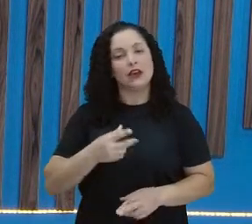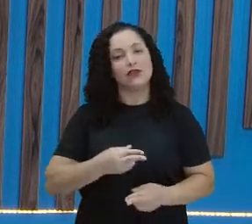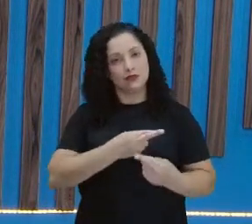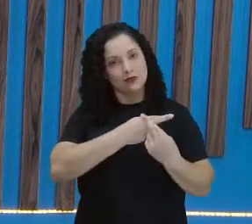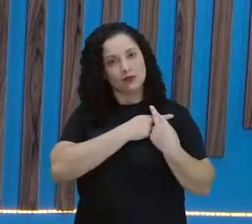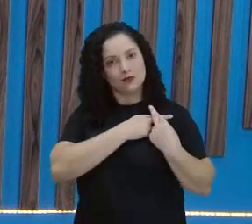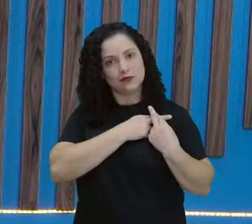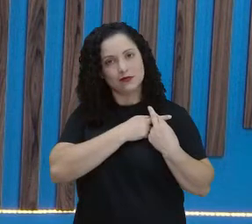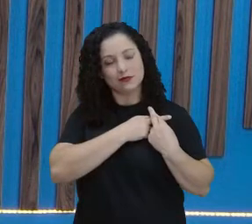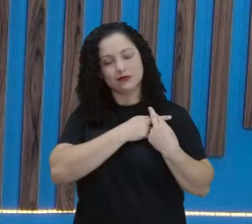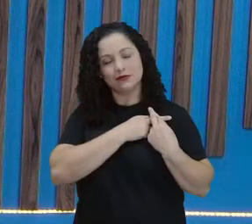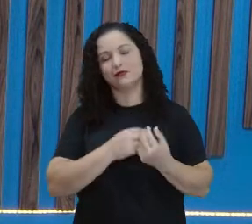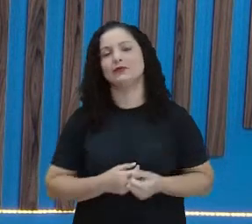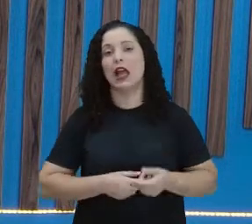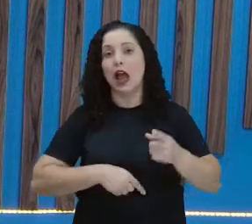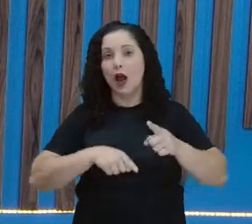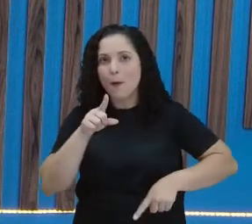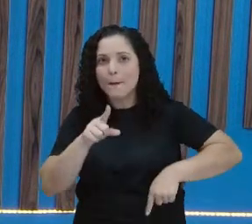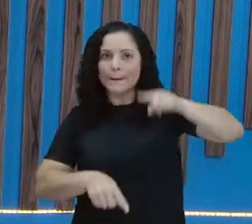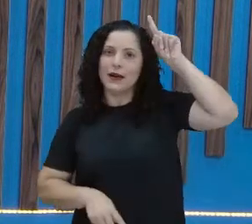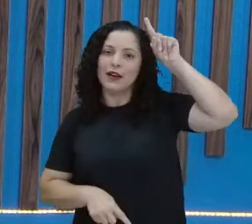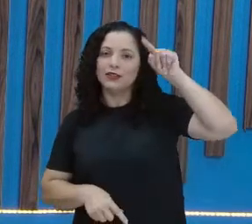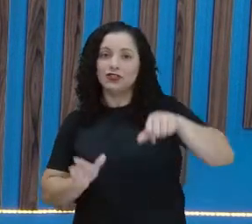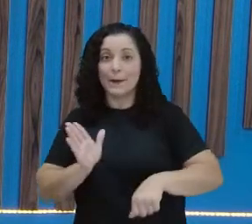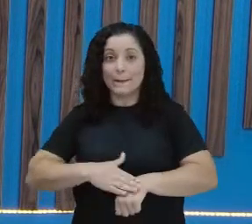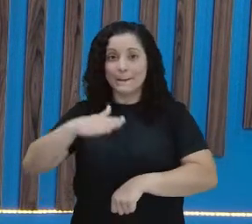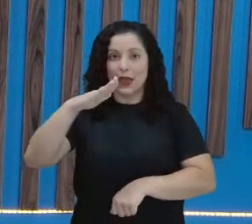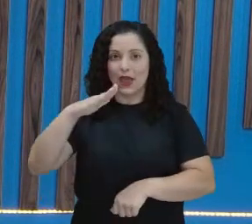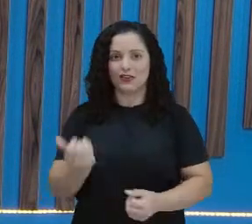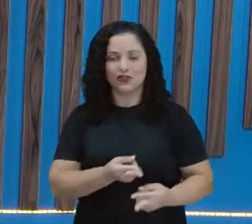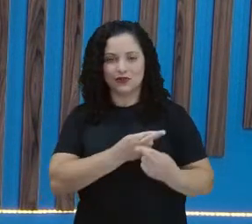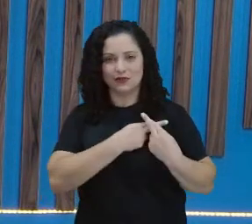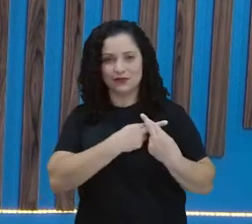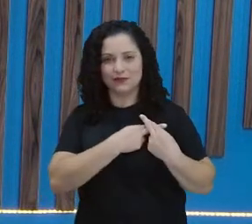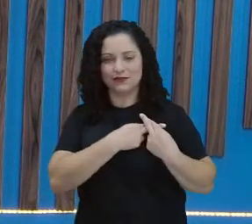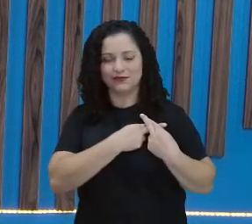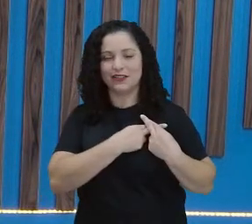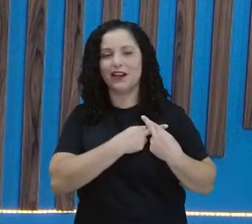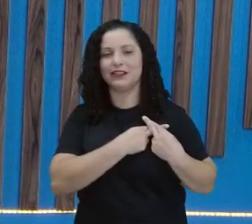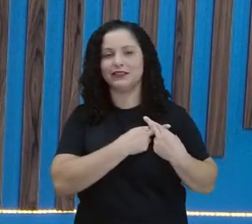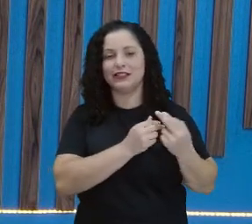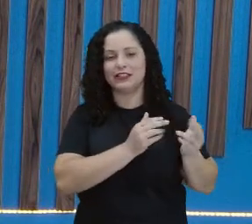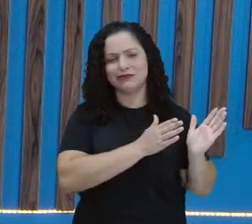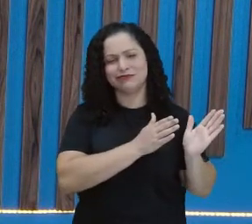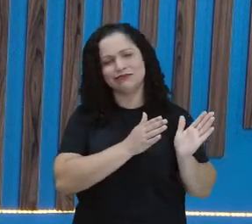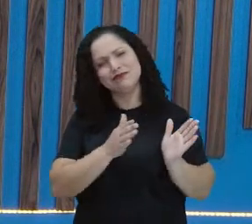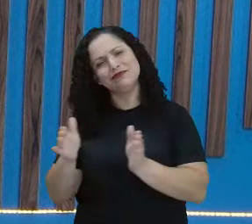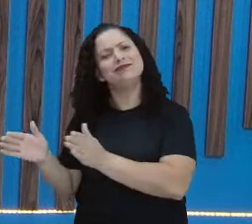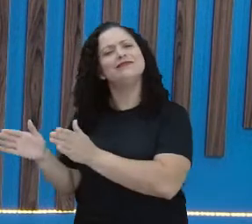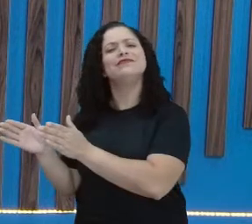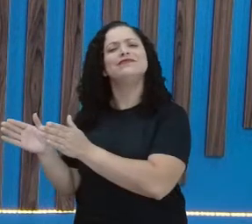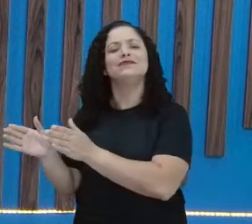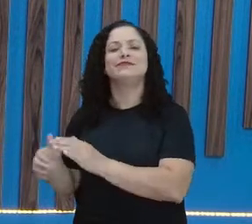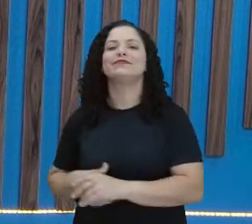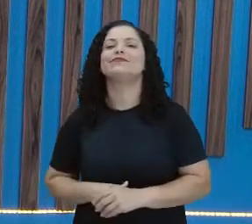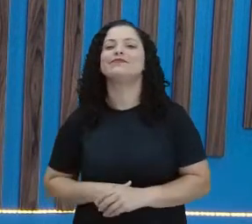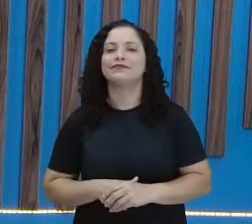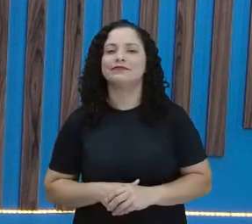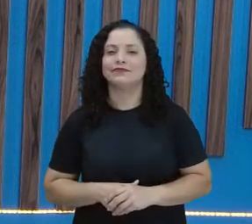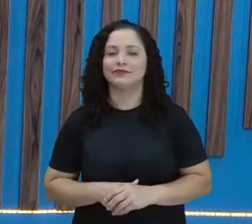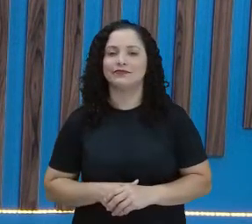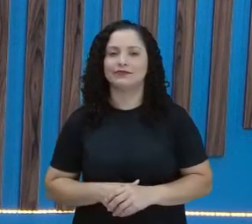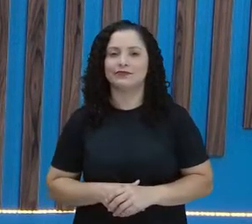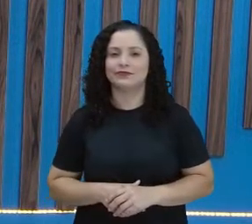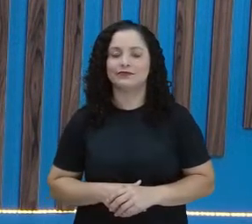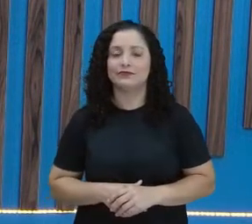Isto é, aumenta a sua responsabilidade durante esse período, essa fase da